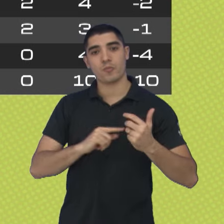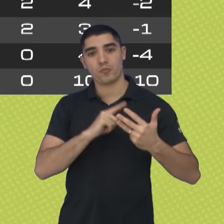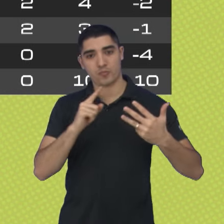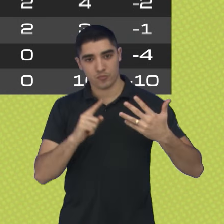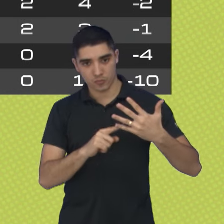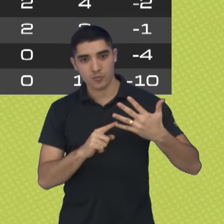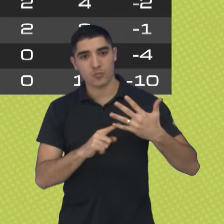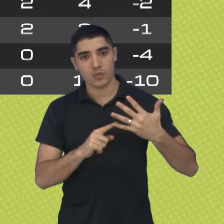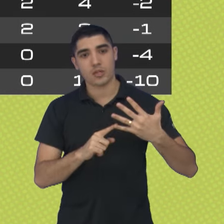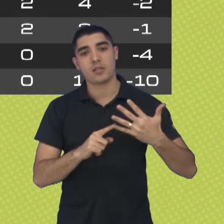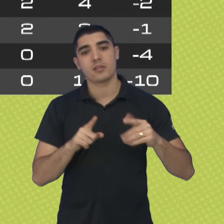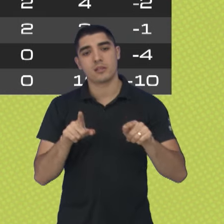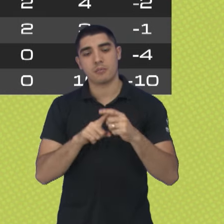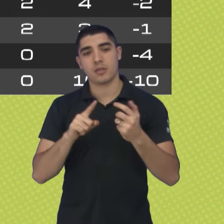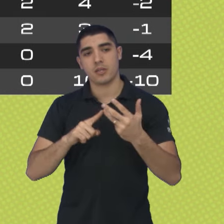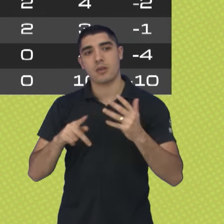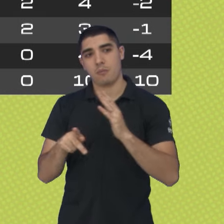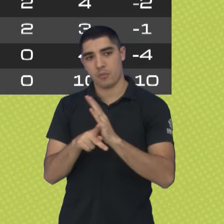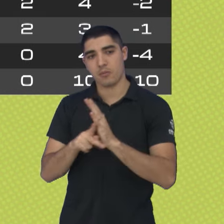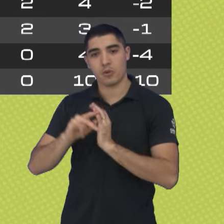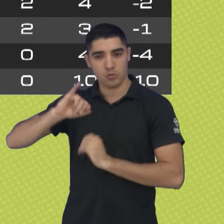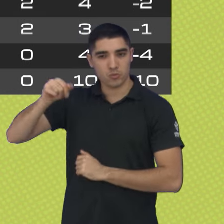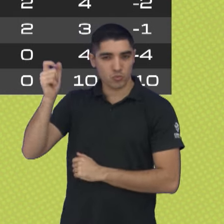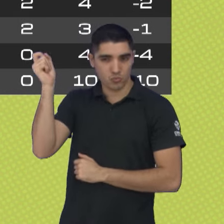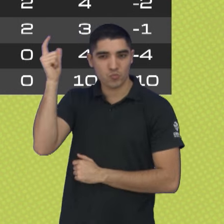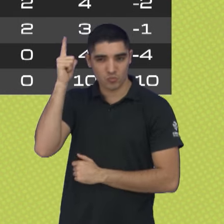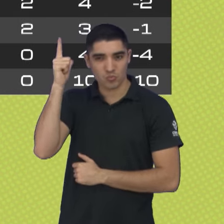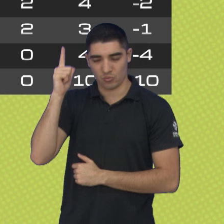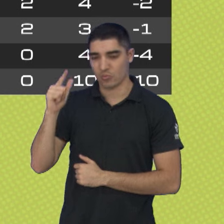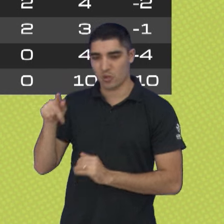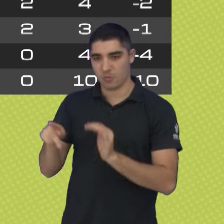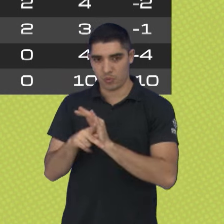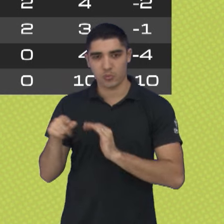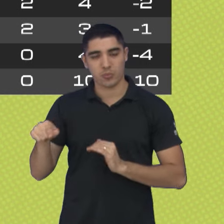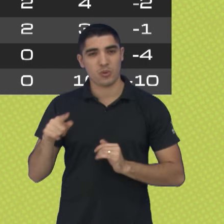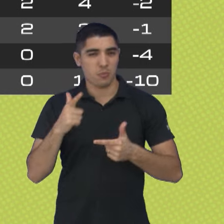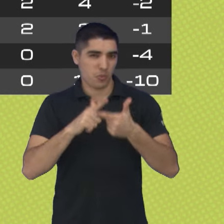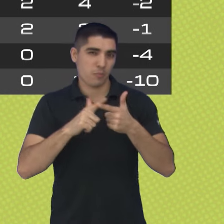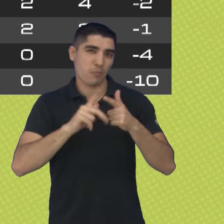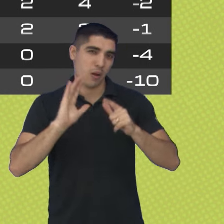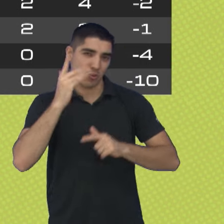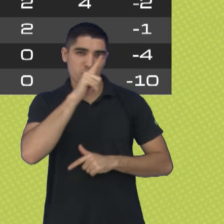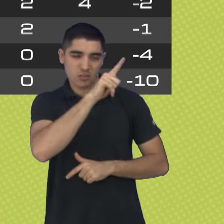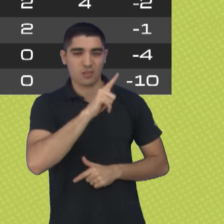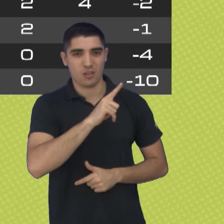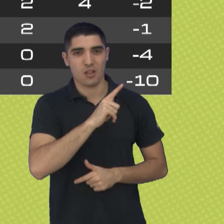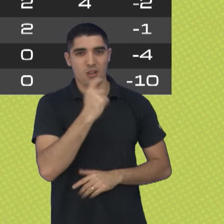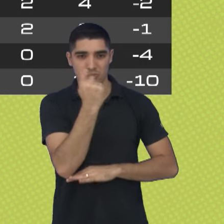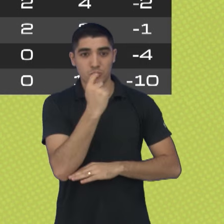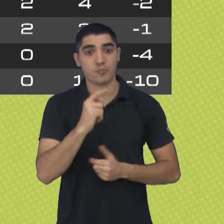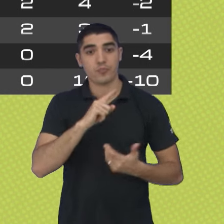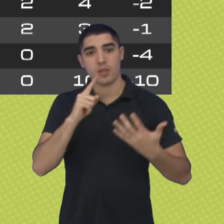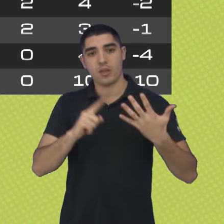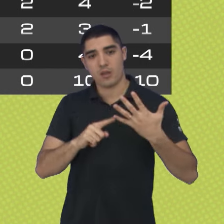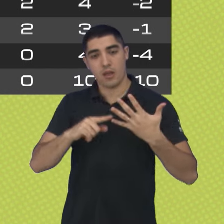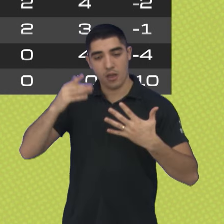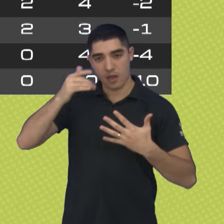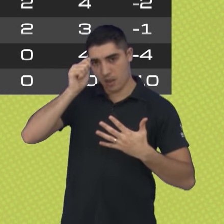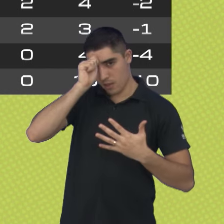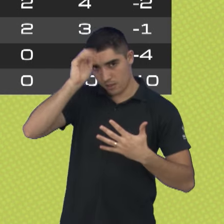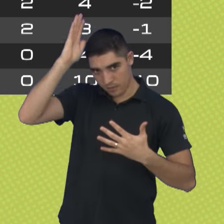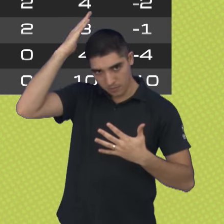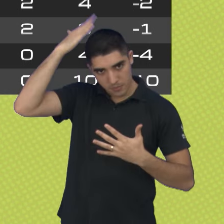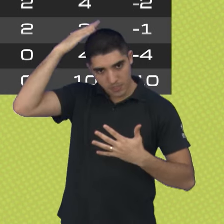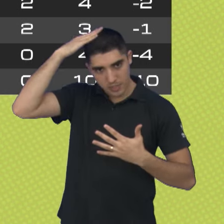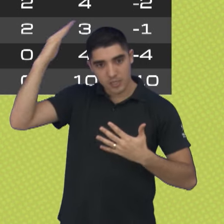seria o confronto aí da última rodada, não aconteceu por conta dos problemas lá no Rio Grande do Sul. Atlético Paranaense, São José, Minas Brasília e Doce Mel